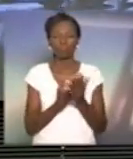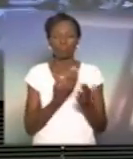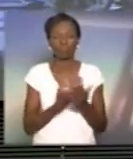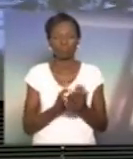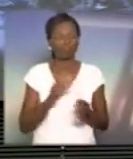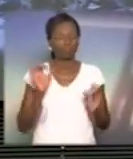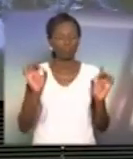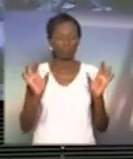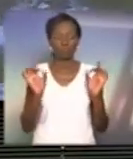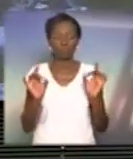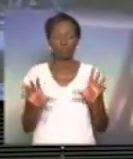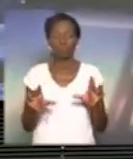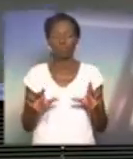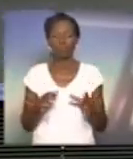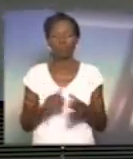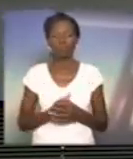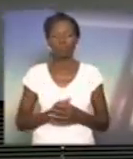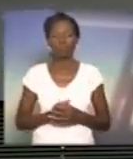primordial.